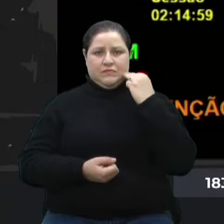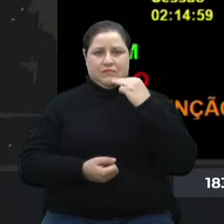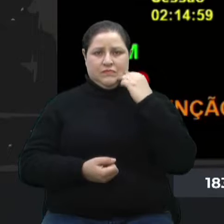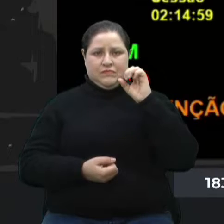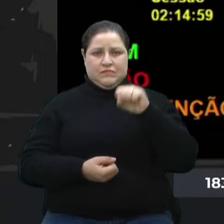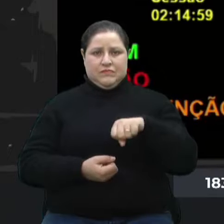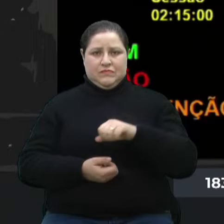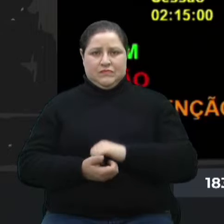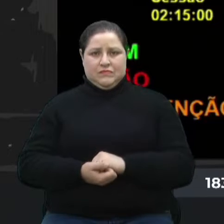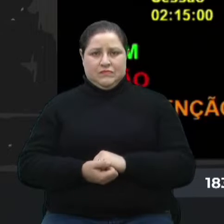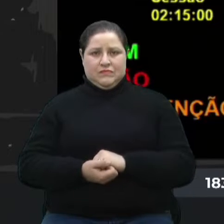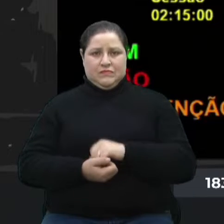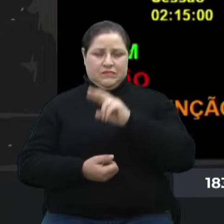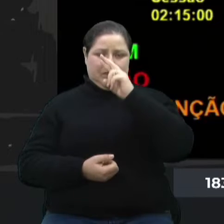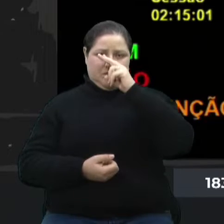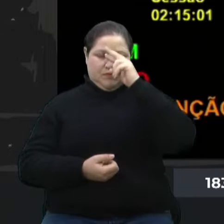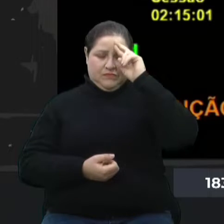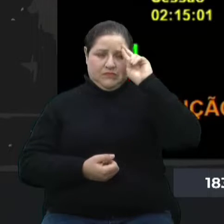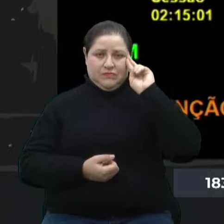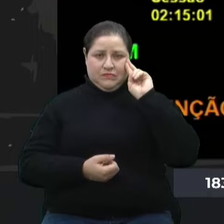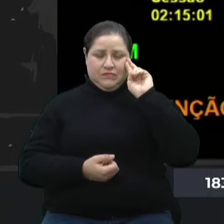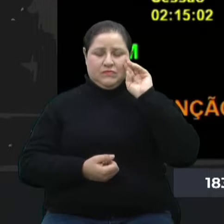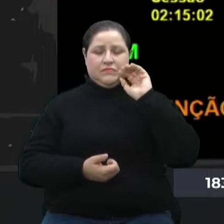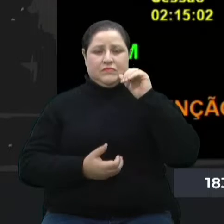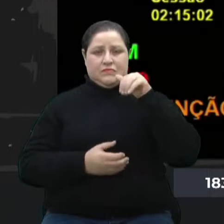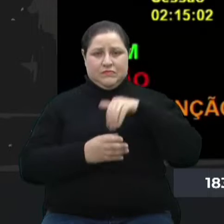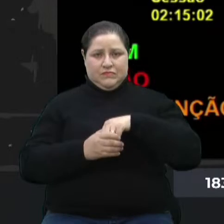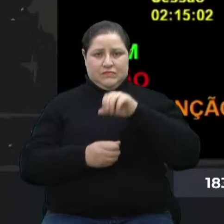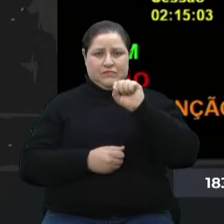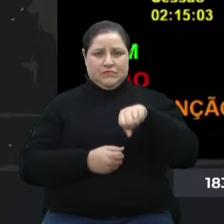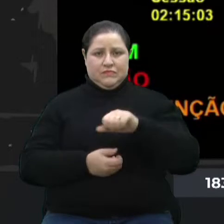Rafael, vota sim. Vereador Rafael, vota sim.